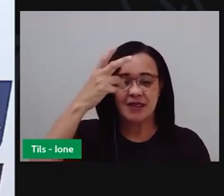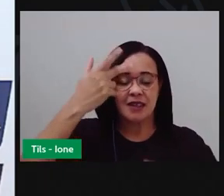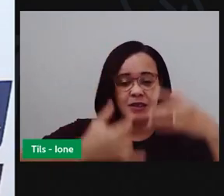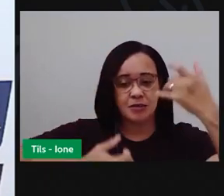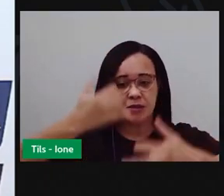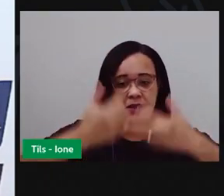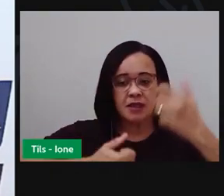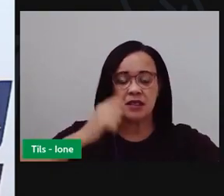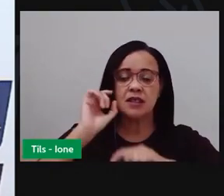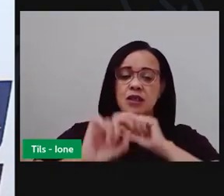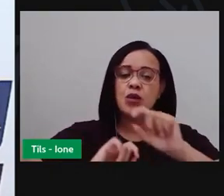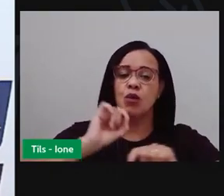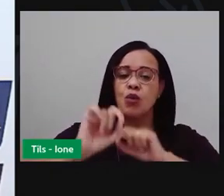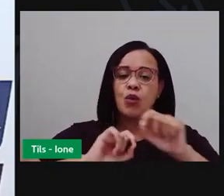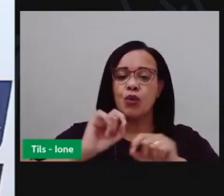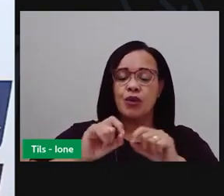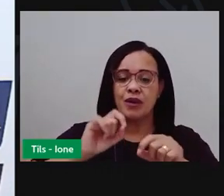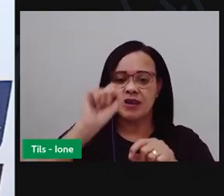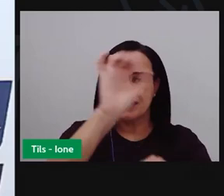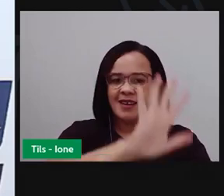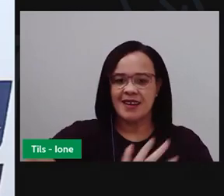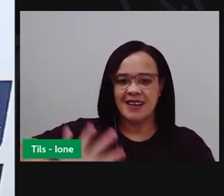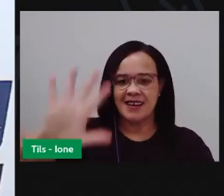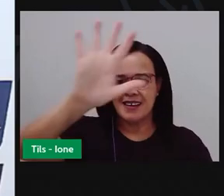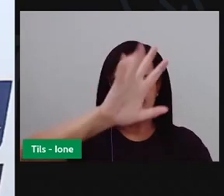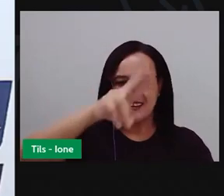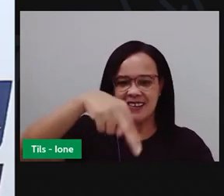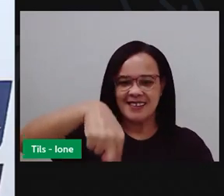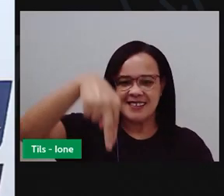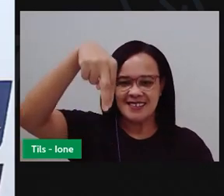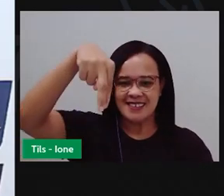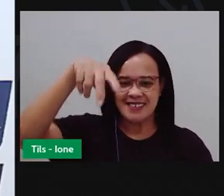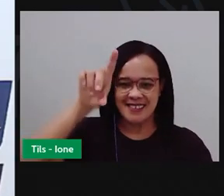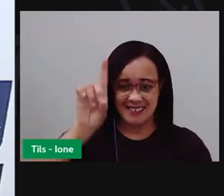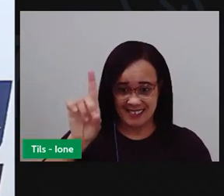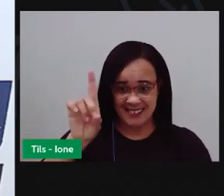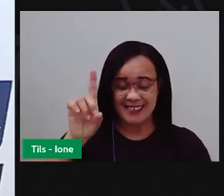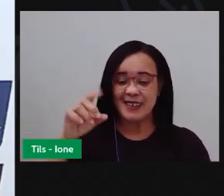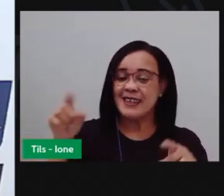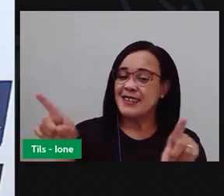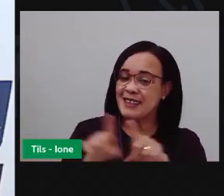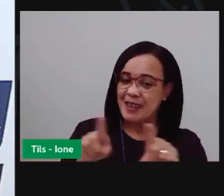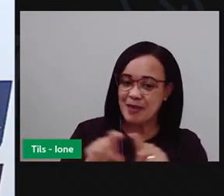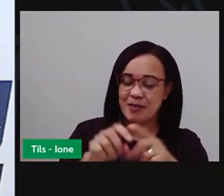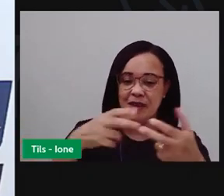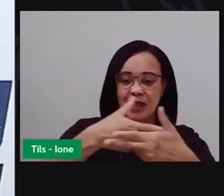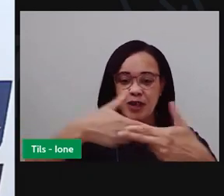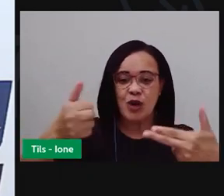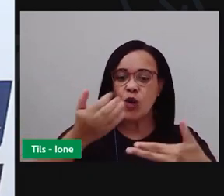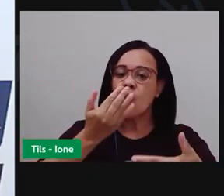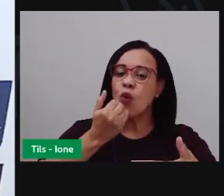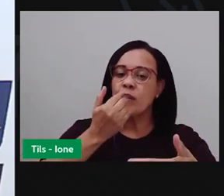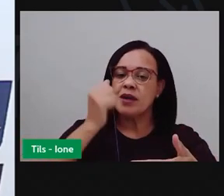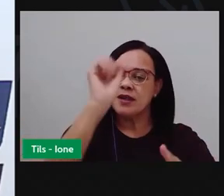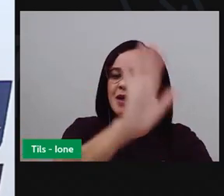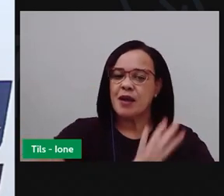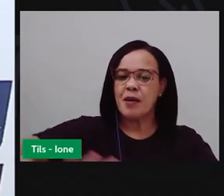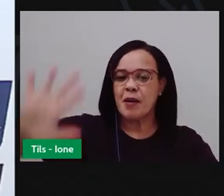sobre a região nordeste e sobre comidas típicas dessa região.